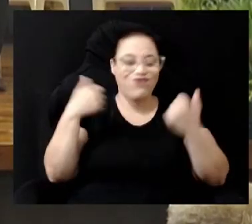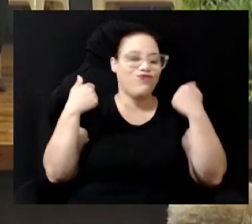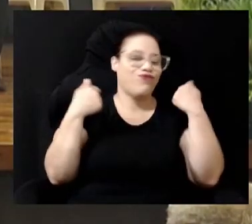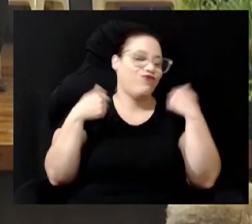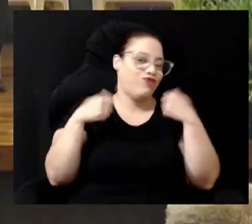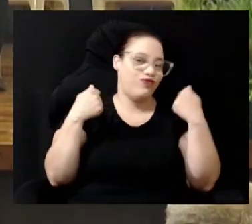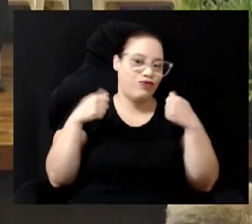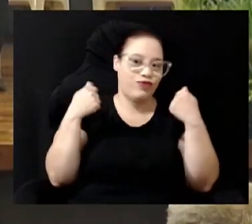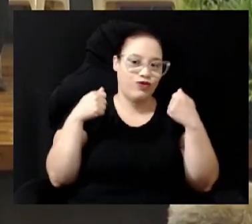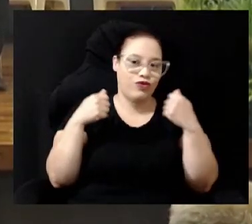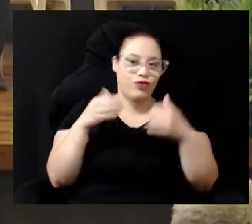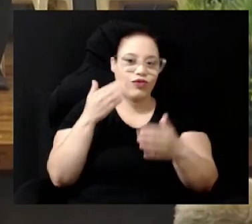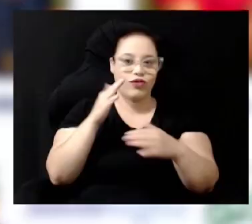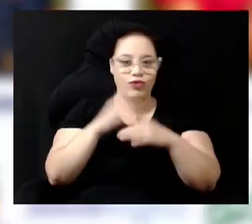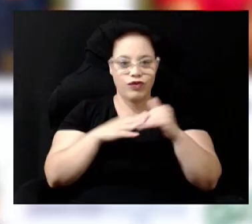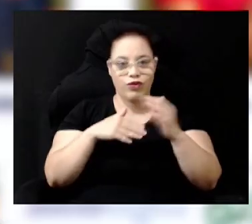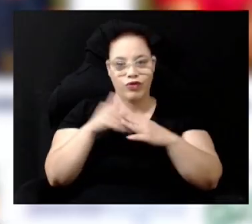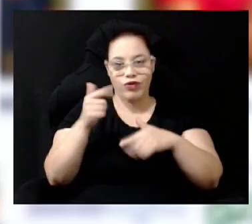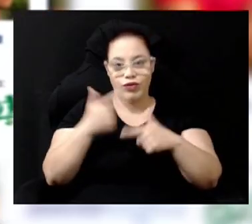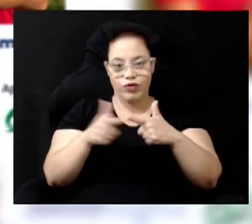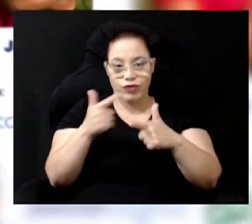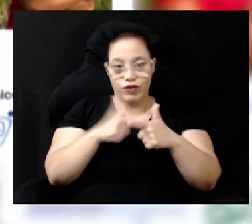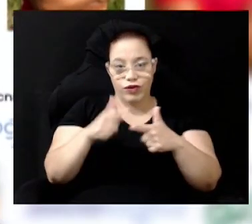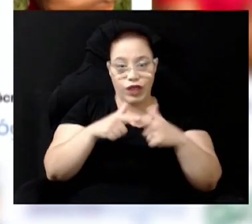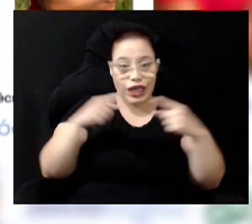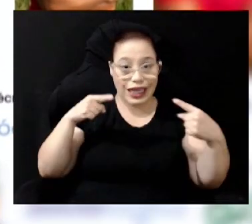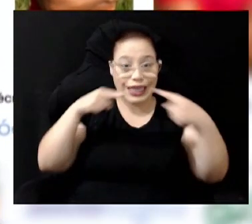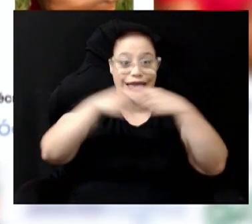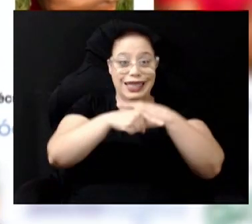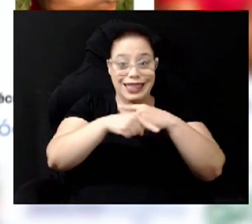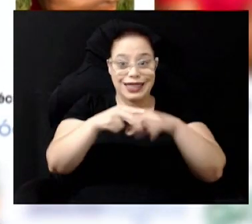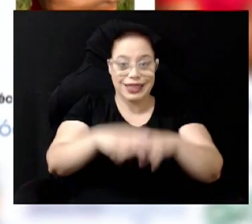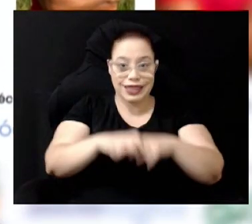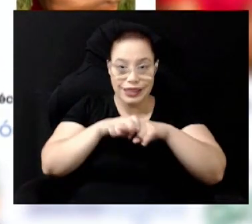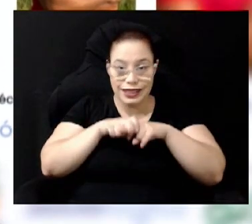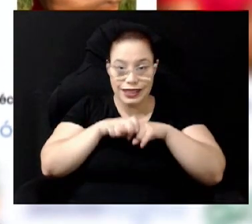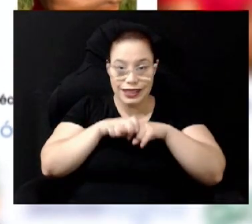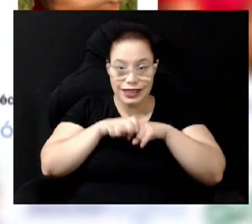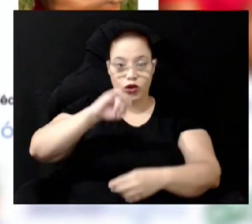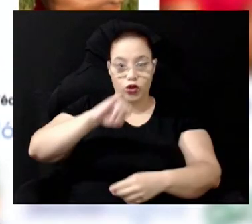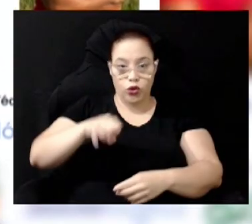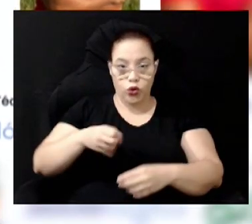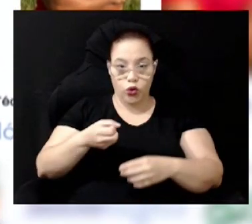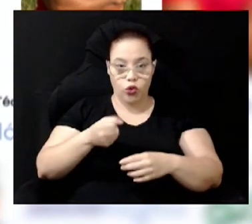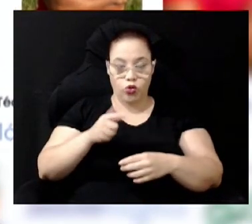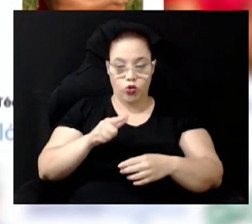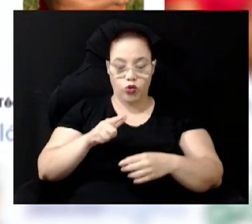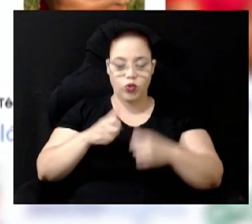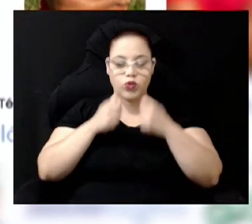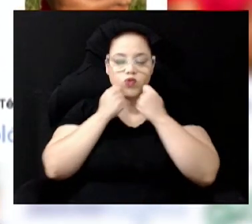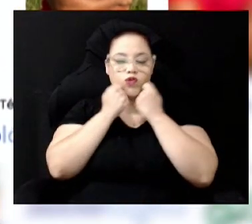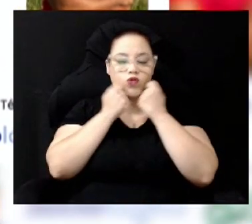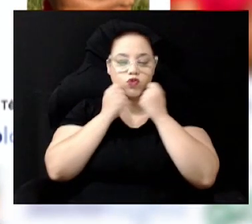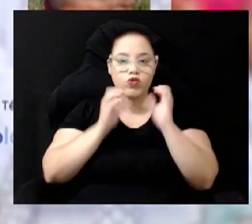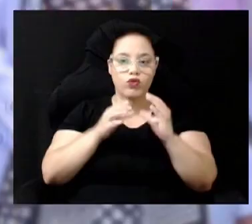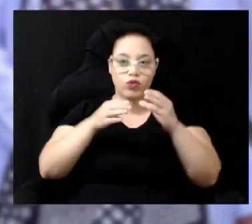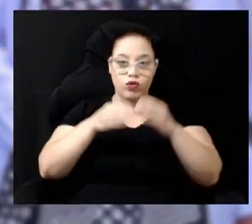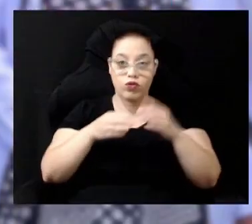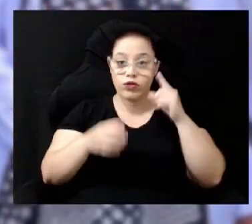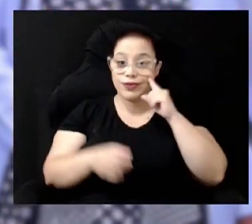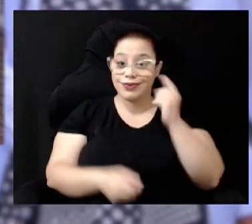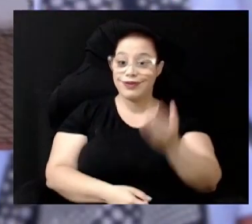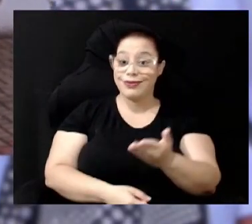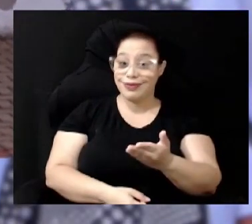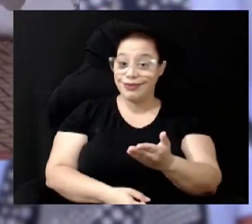problemas que precisam ser enfrentados Por isso, em julho deste ano, foi criado o Comitê Comunitário dos Amarais